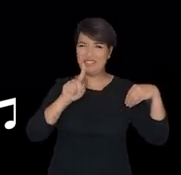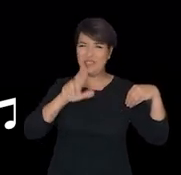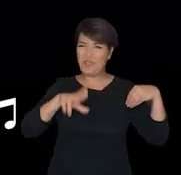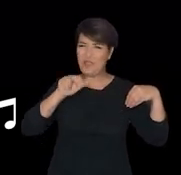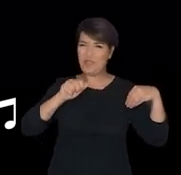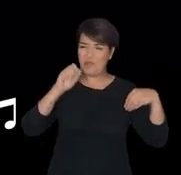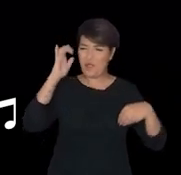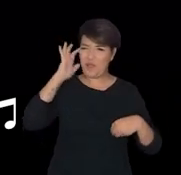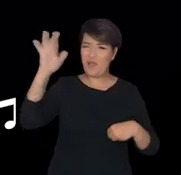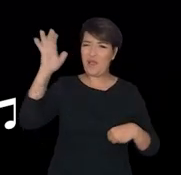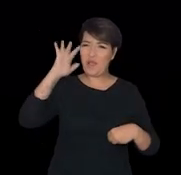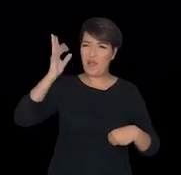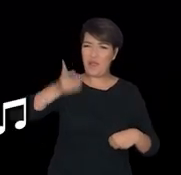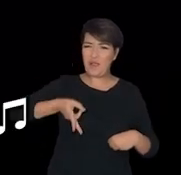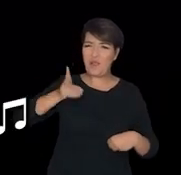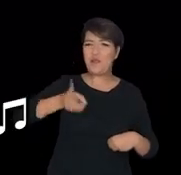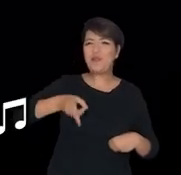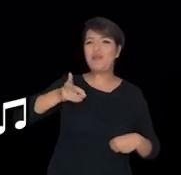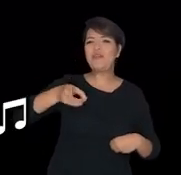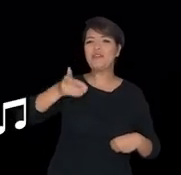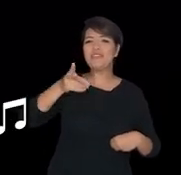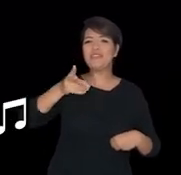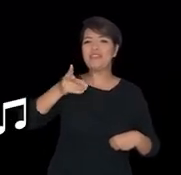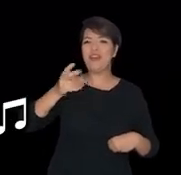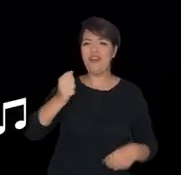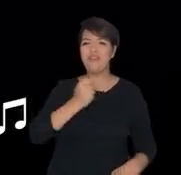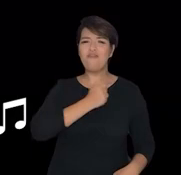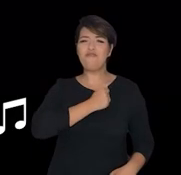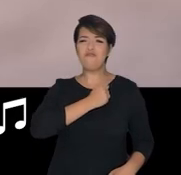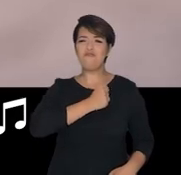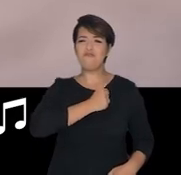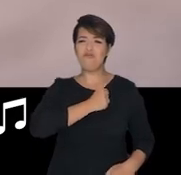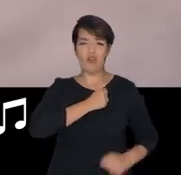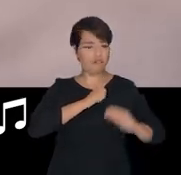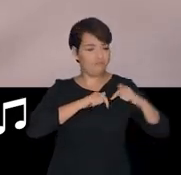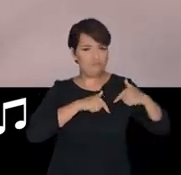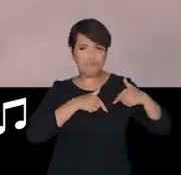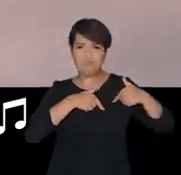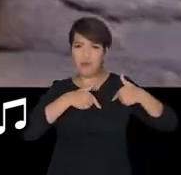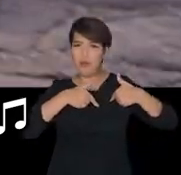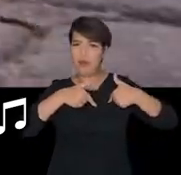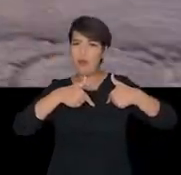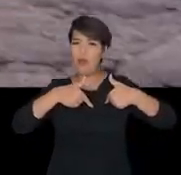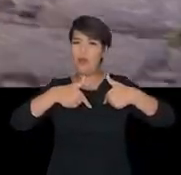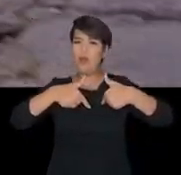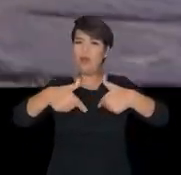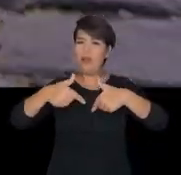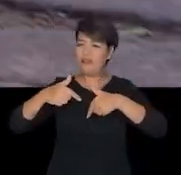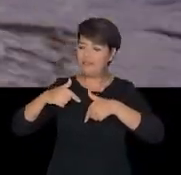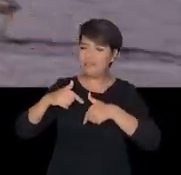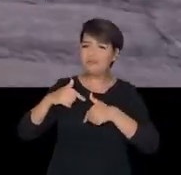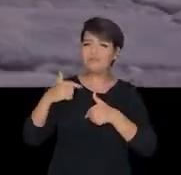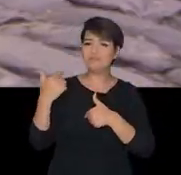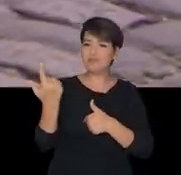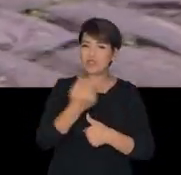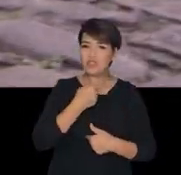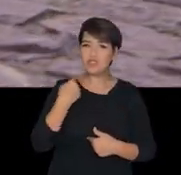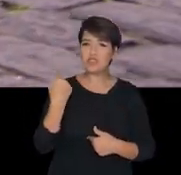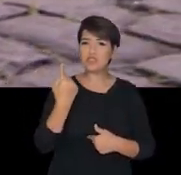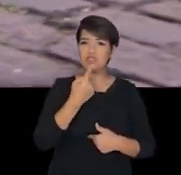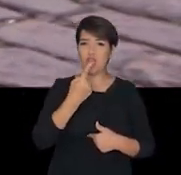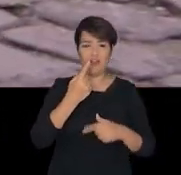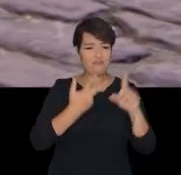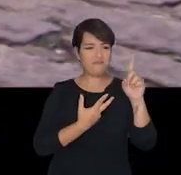sonhar Guerreiro não foge da luta, não pode correr Ninguém vai poder